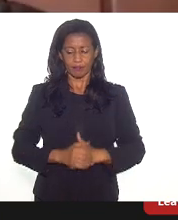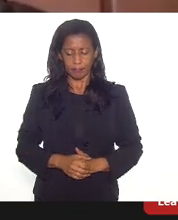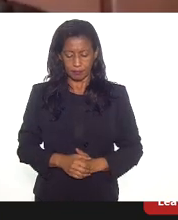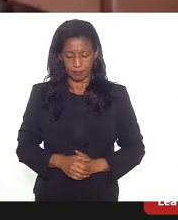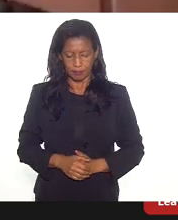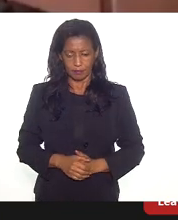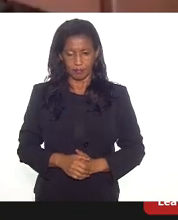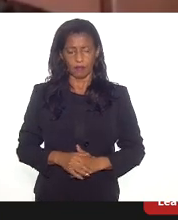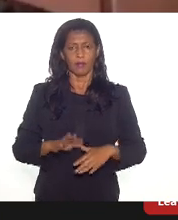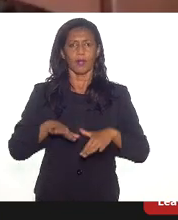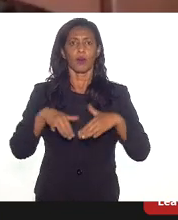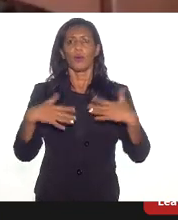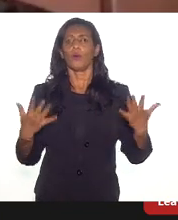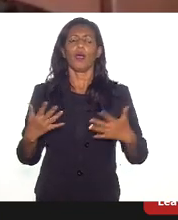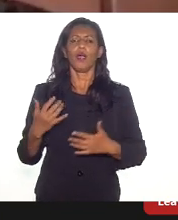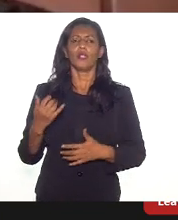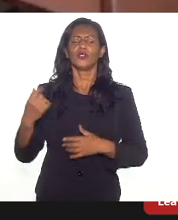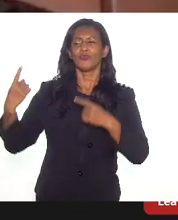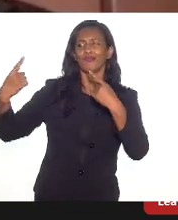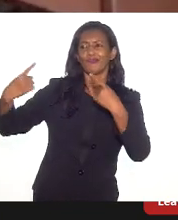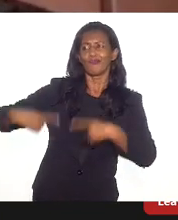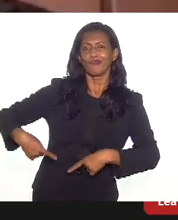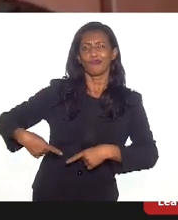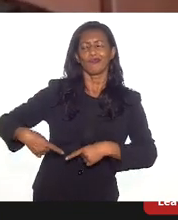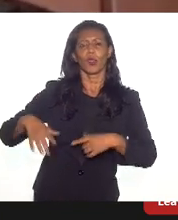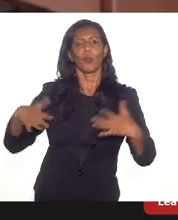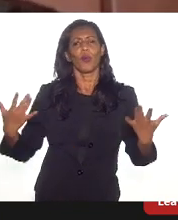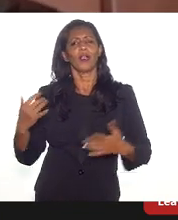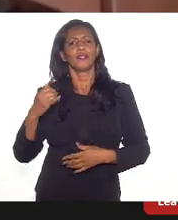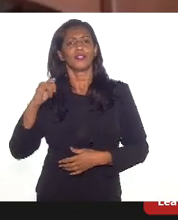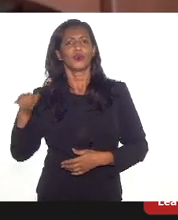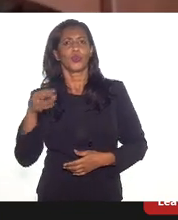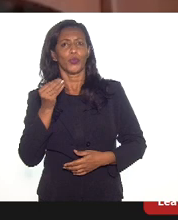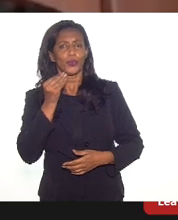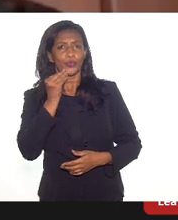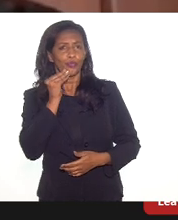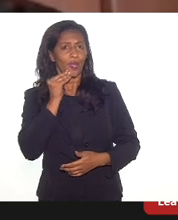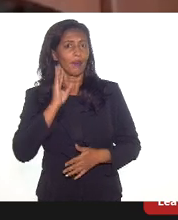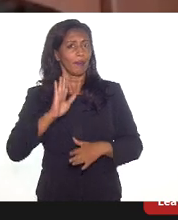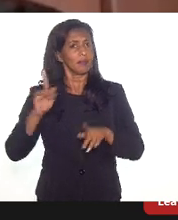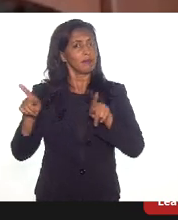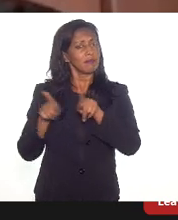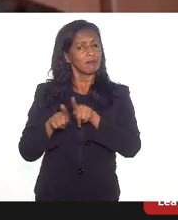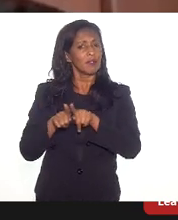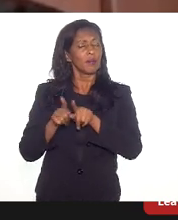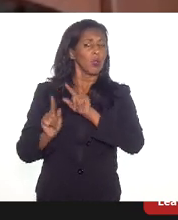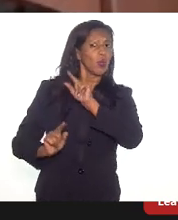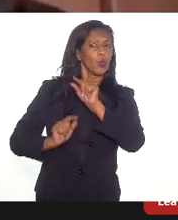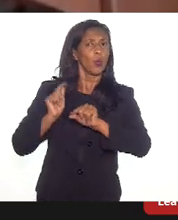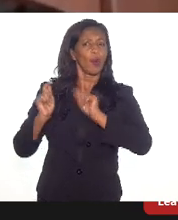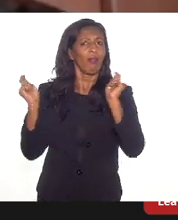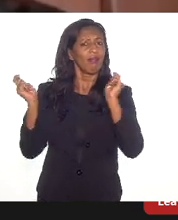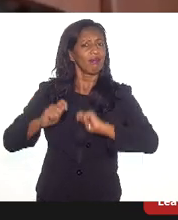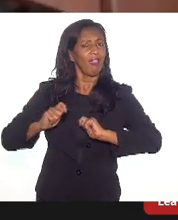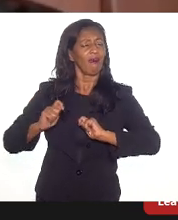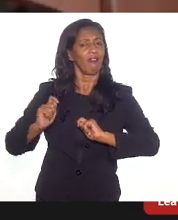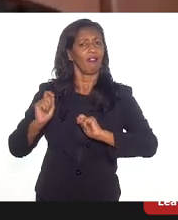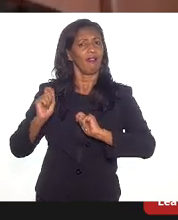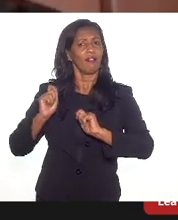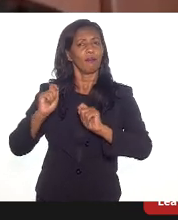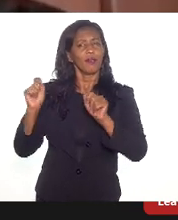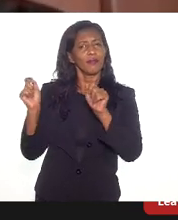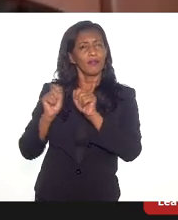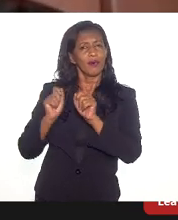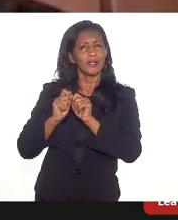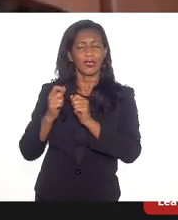possibilidades, quais os desafios nós temos, mas sobretudo o que a gente pode fazer em diálogo com